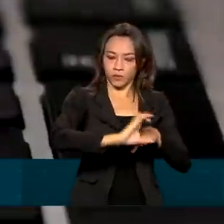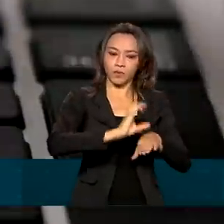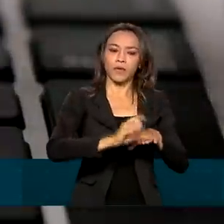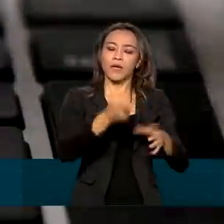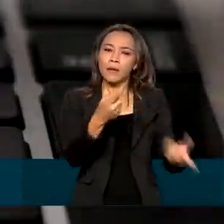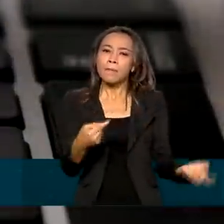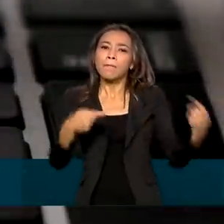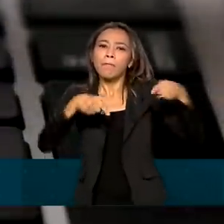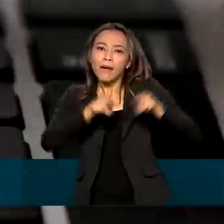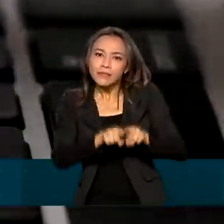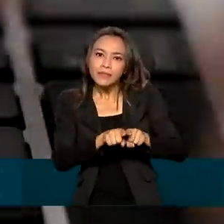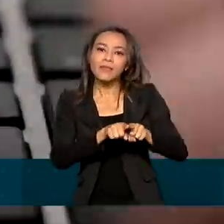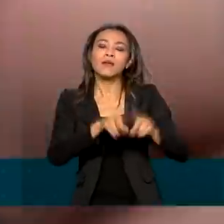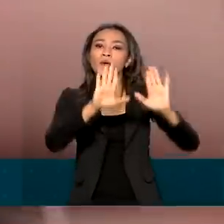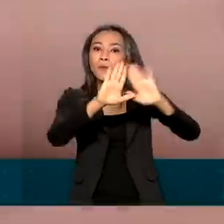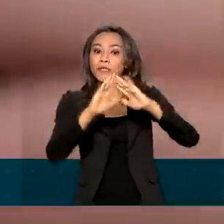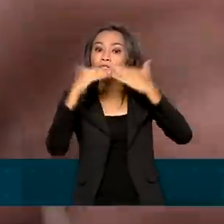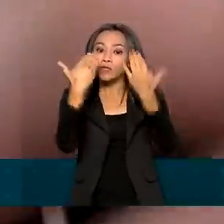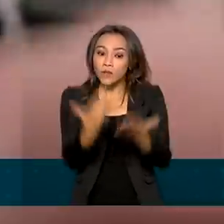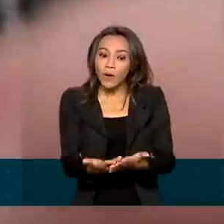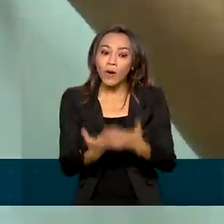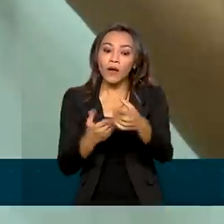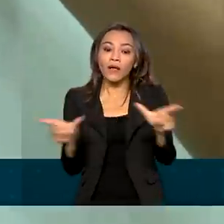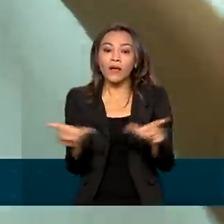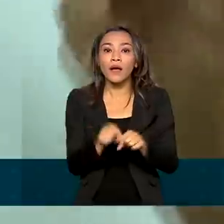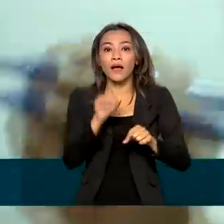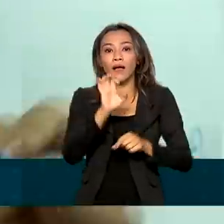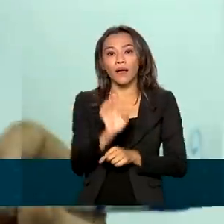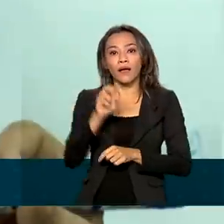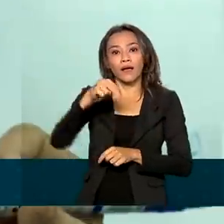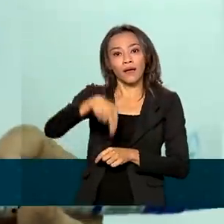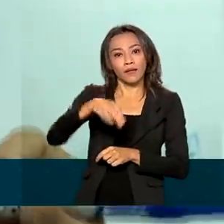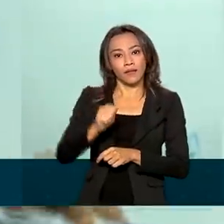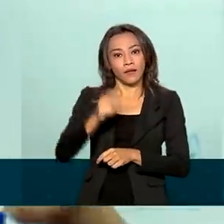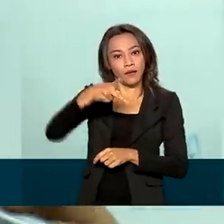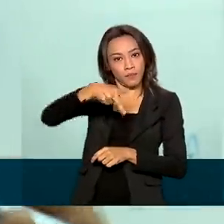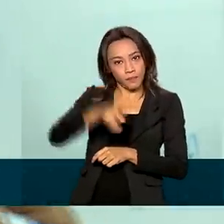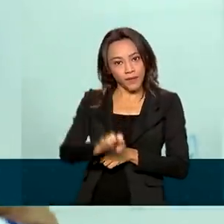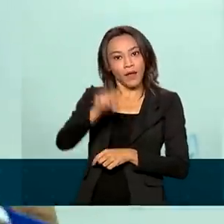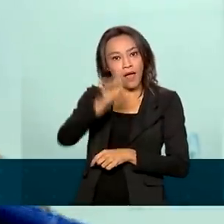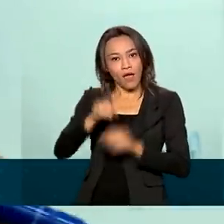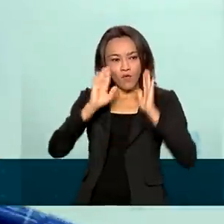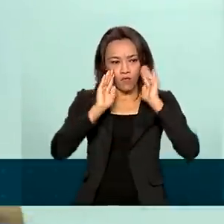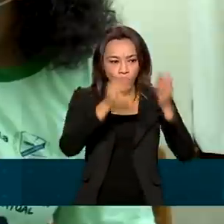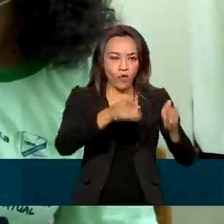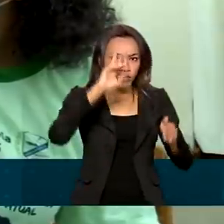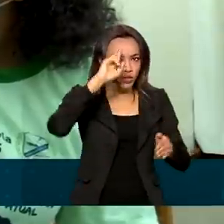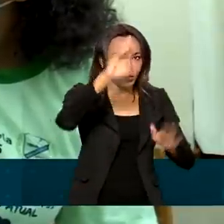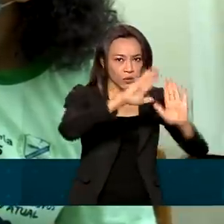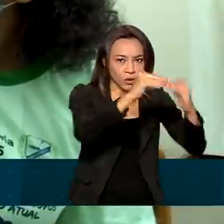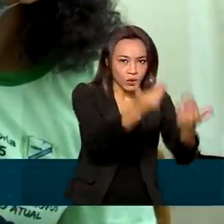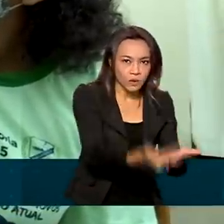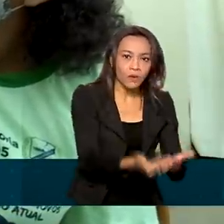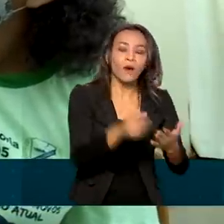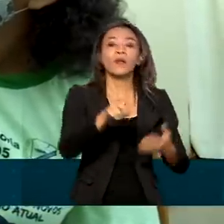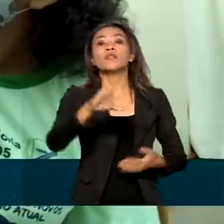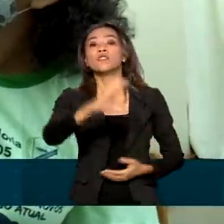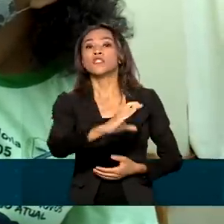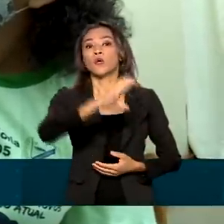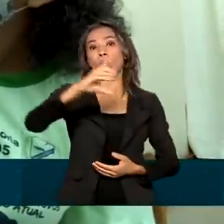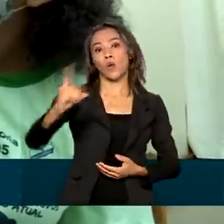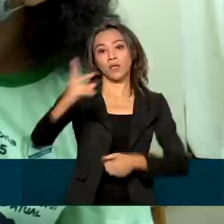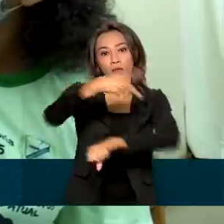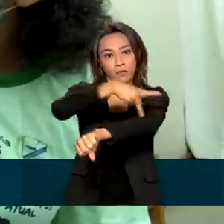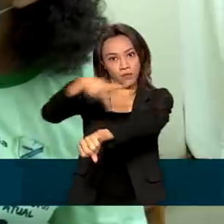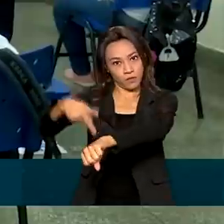parceria com a Escola de Administração Pública. É focado em diretores de escolas e coordenadores